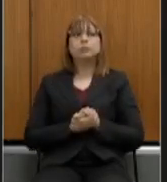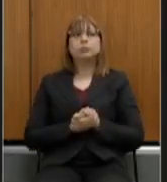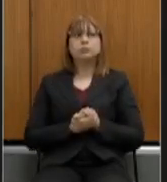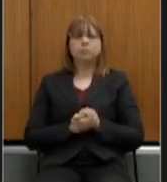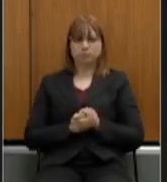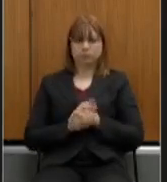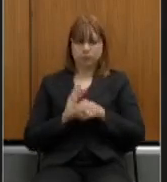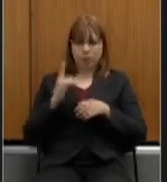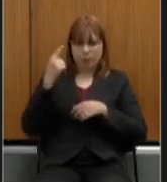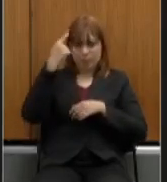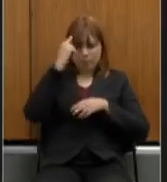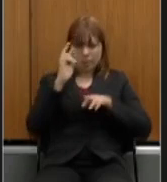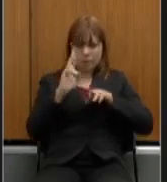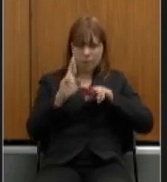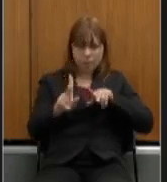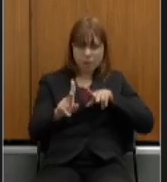diferente